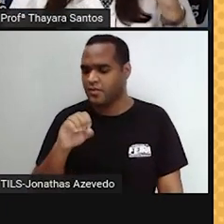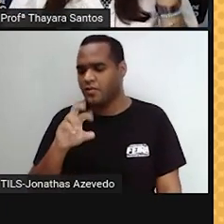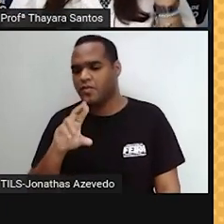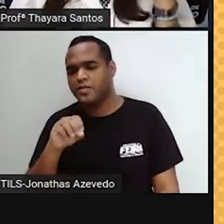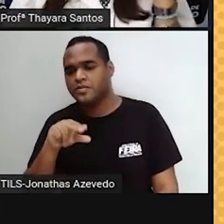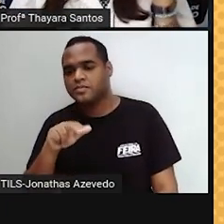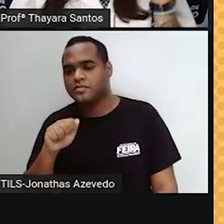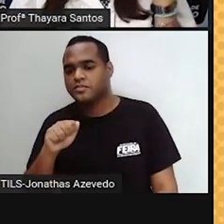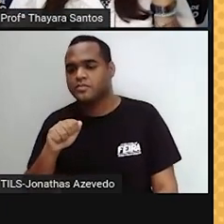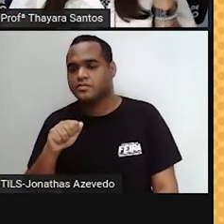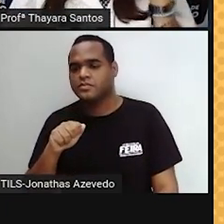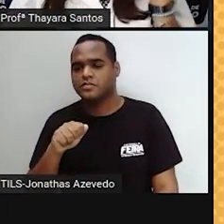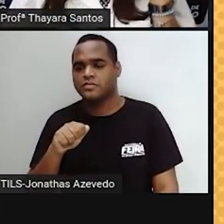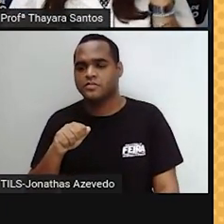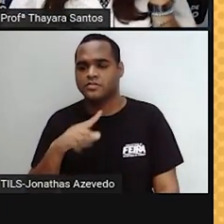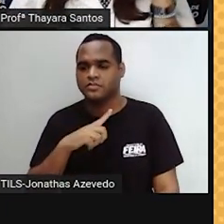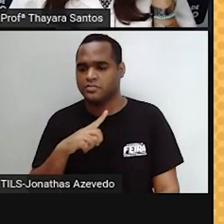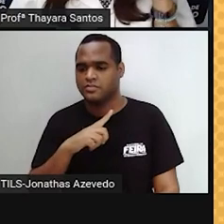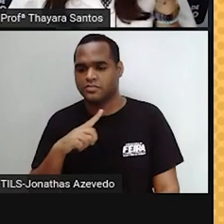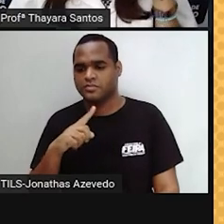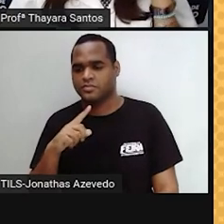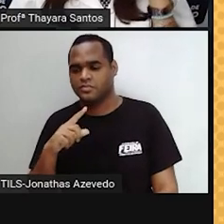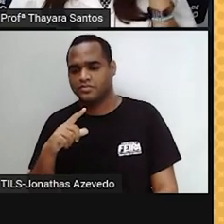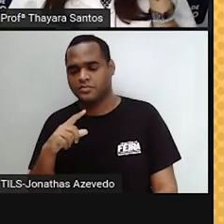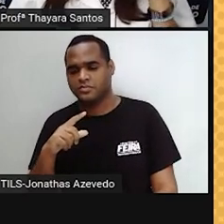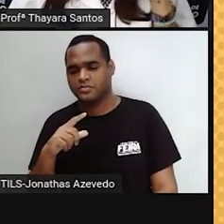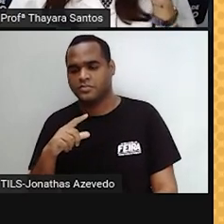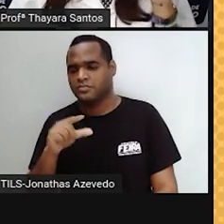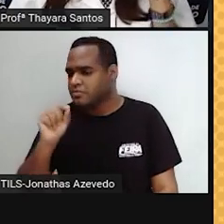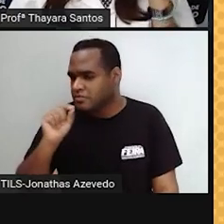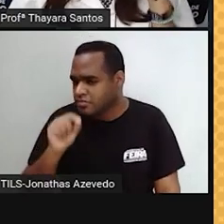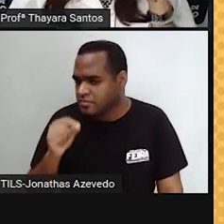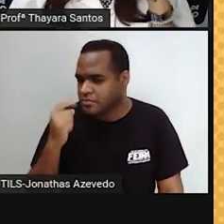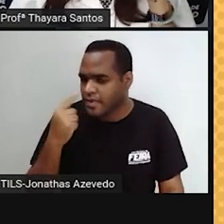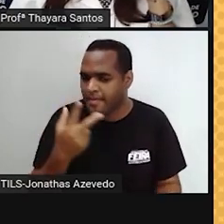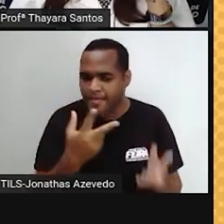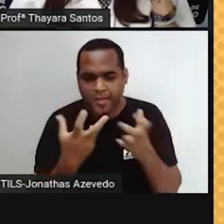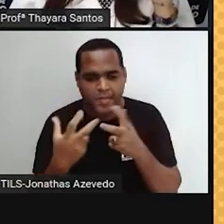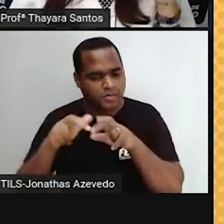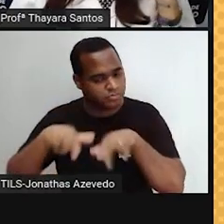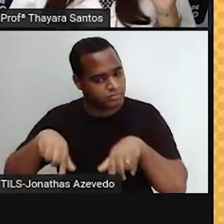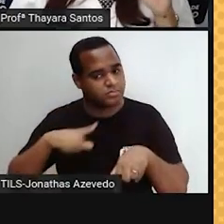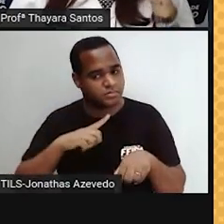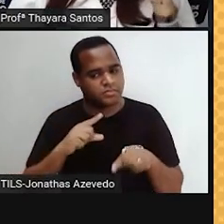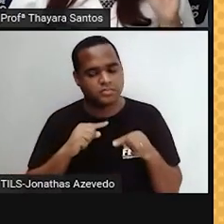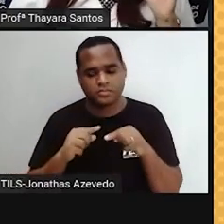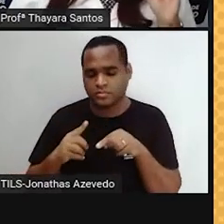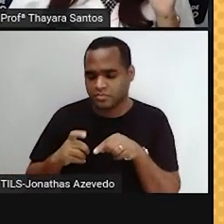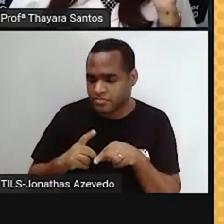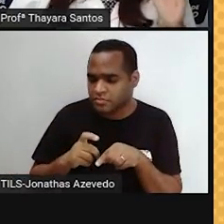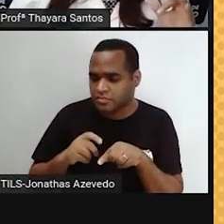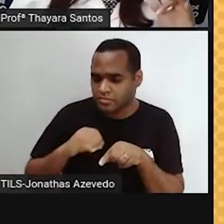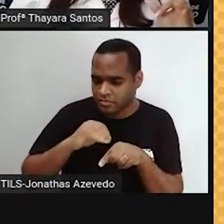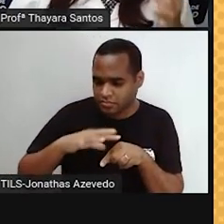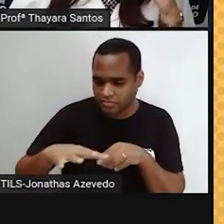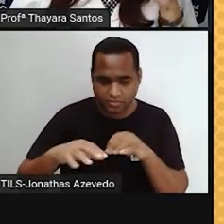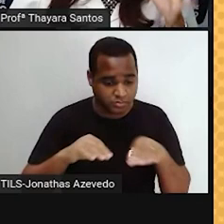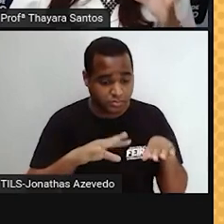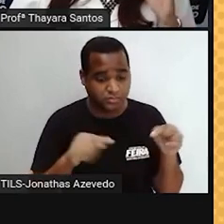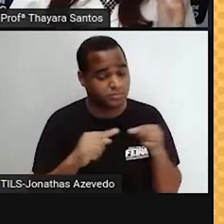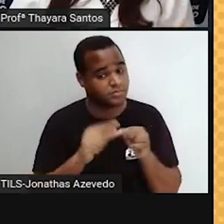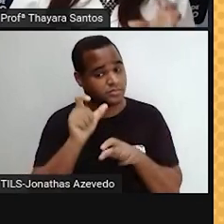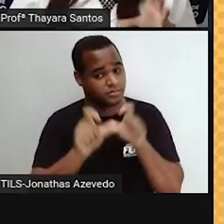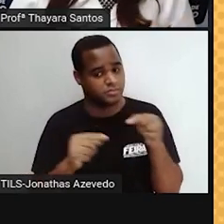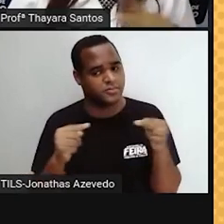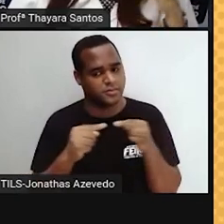ela tem receptores ali, ela tem sensores que conseguem perceber se aquele espermatozoide que está chegando é daquela espécie ou não. Então, por